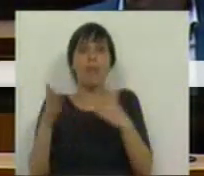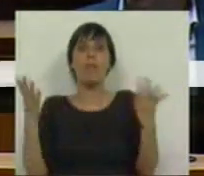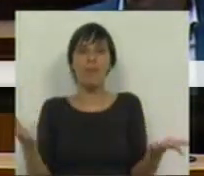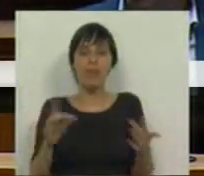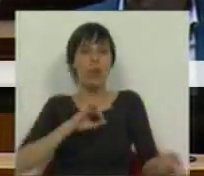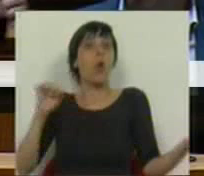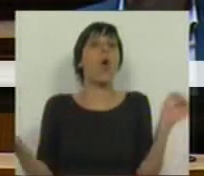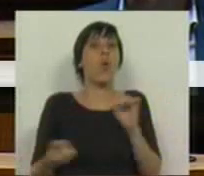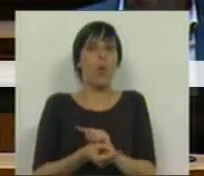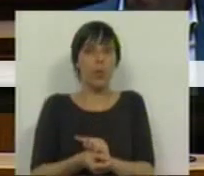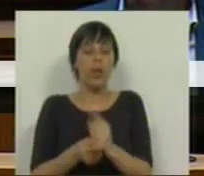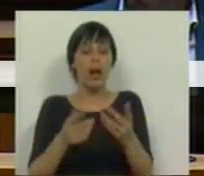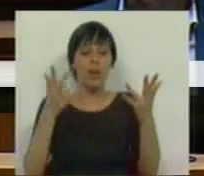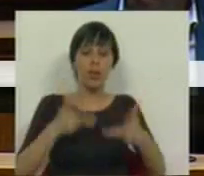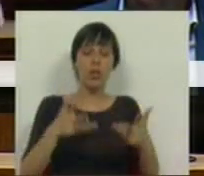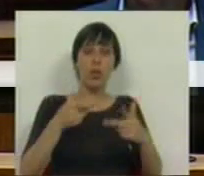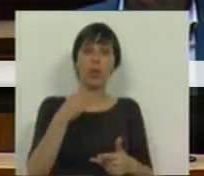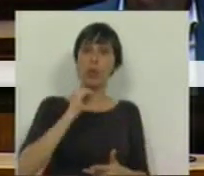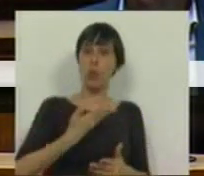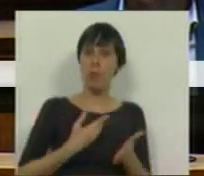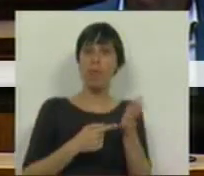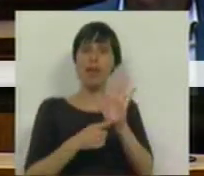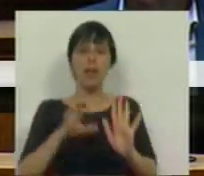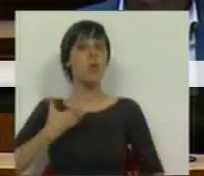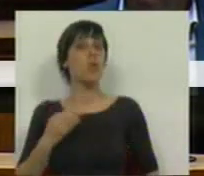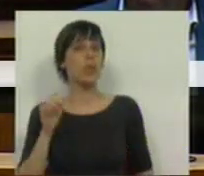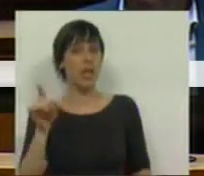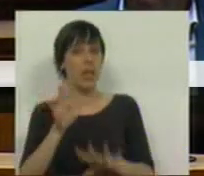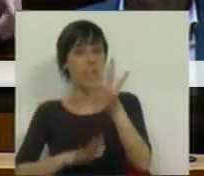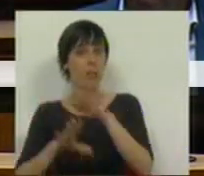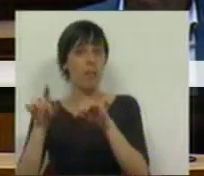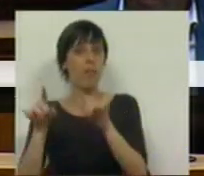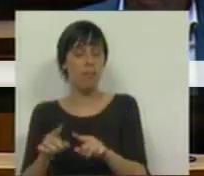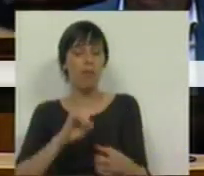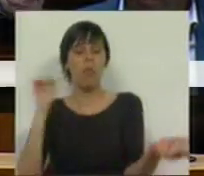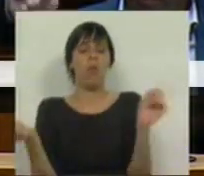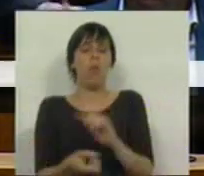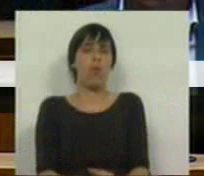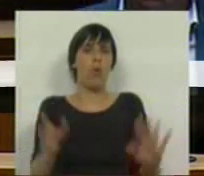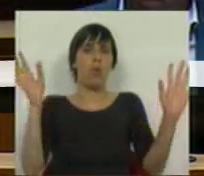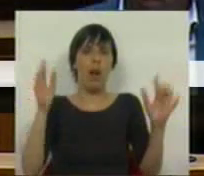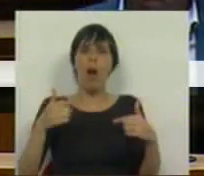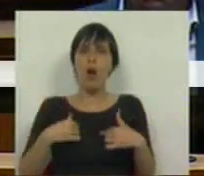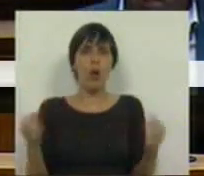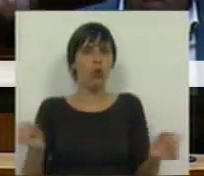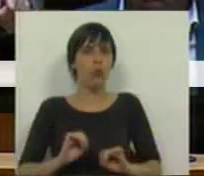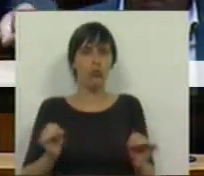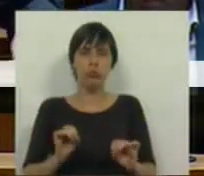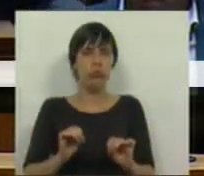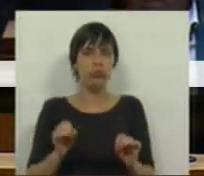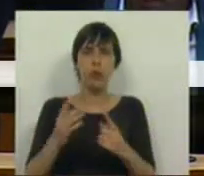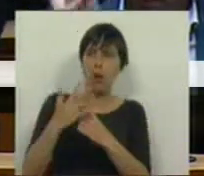E, ao contrário das contas que o PSD e o CDS tinham feito, muito pelo contrário, nós não tivemos a